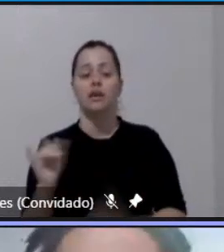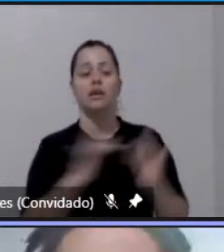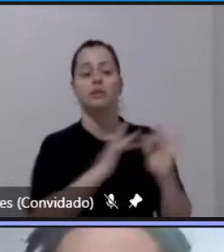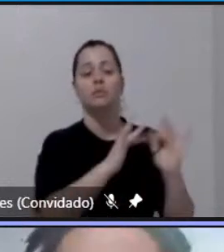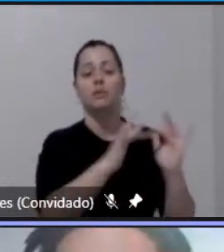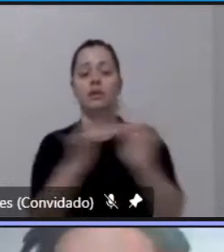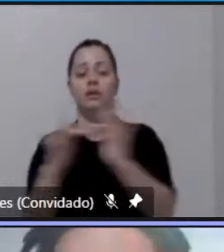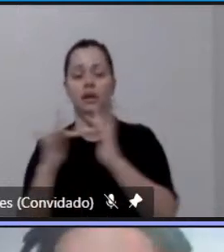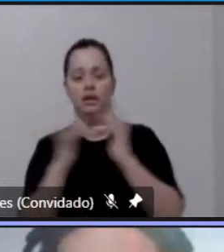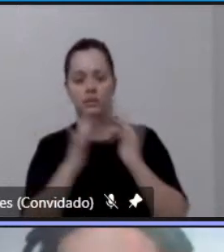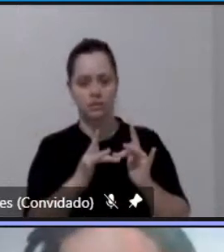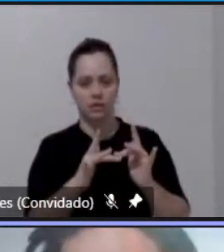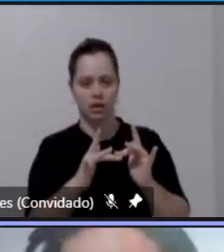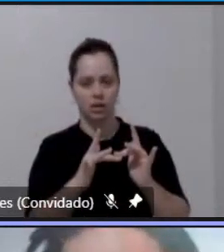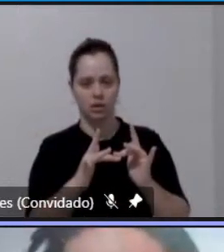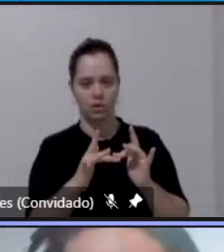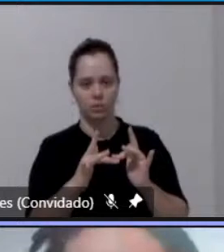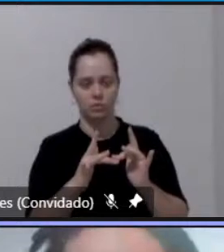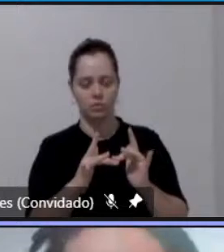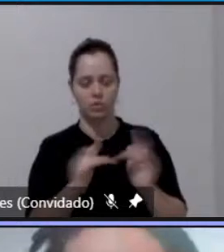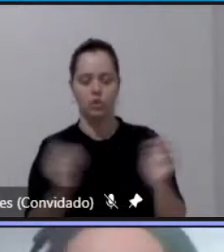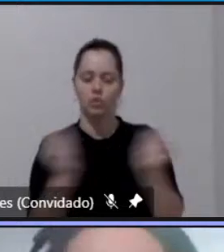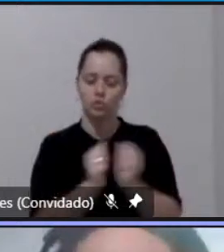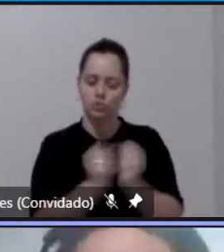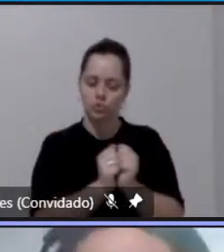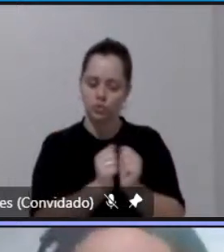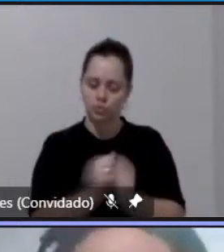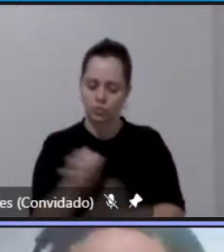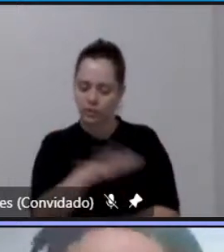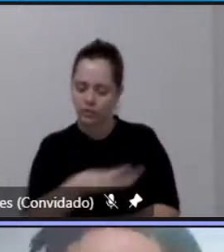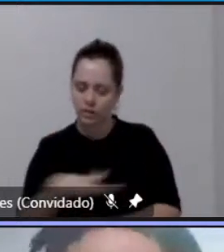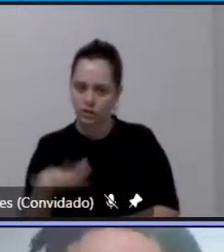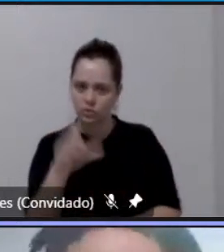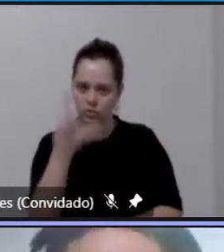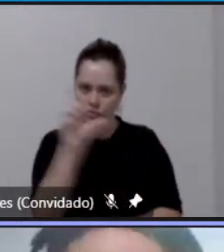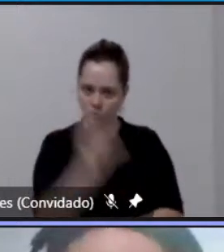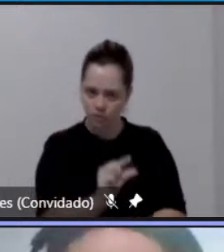entre as sub-regiões pode passar Daniel